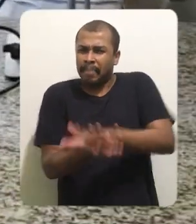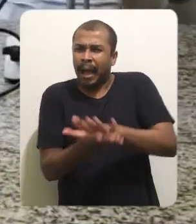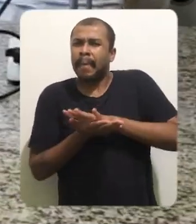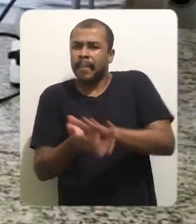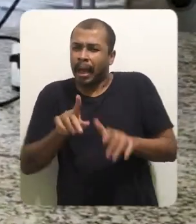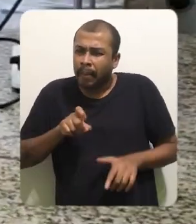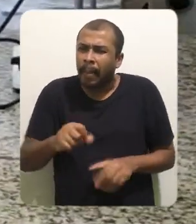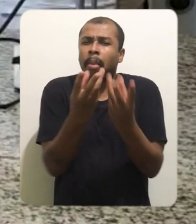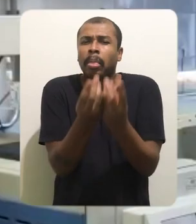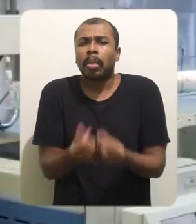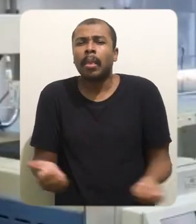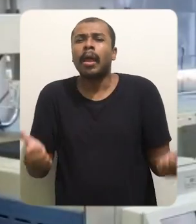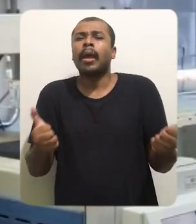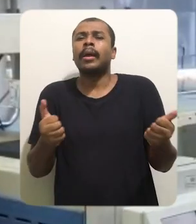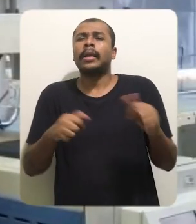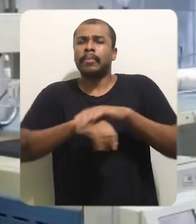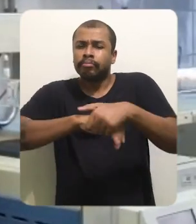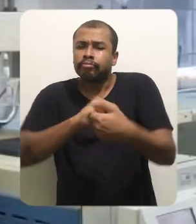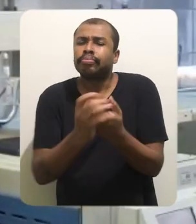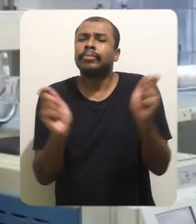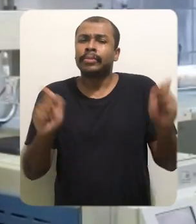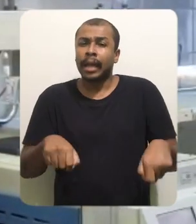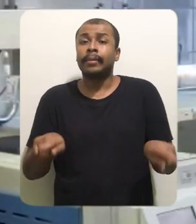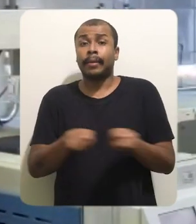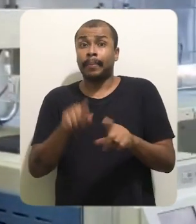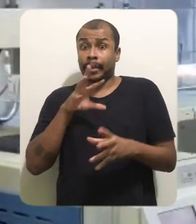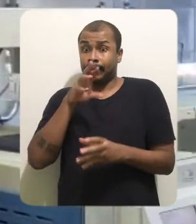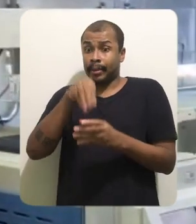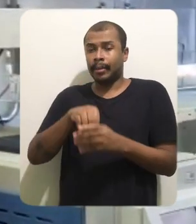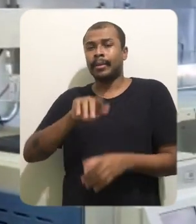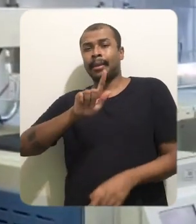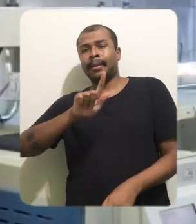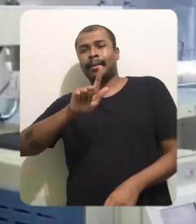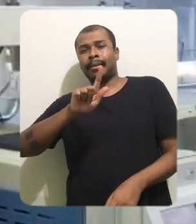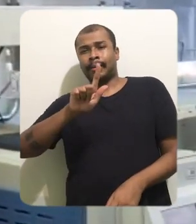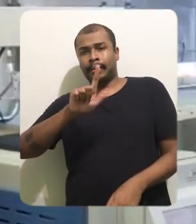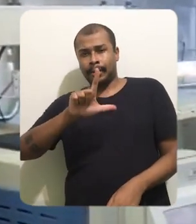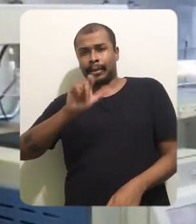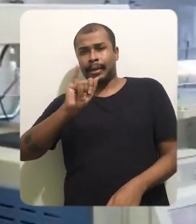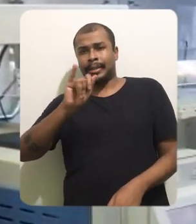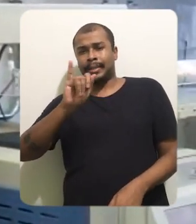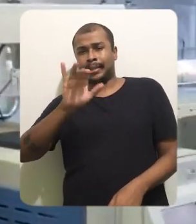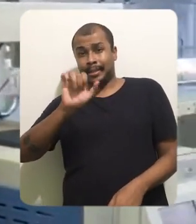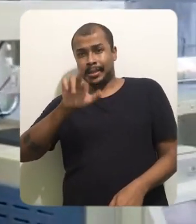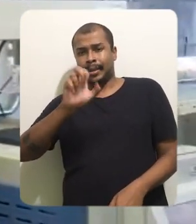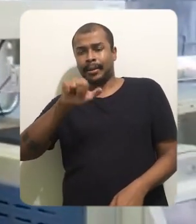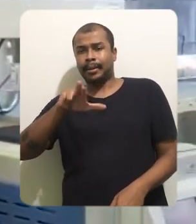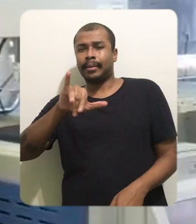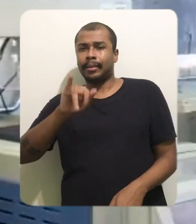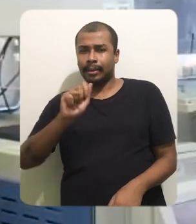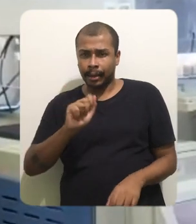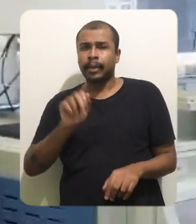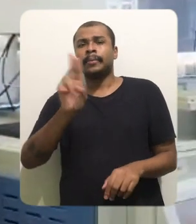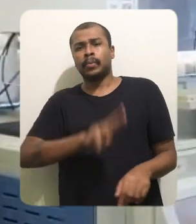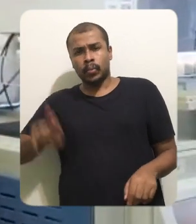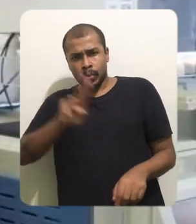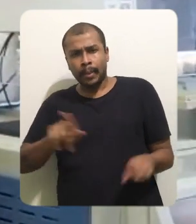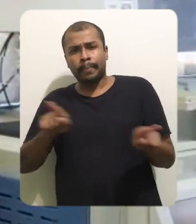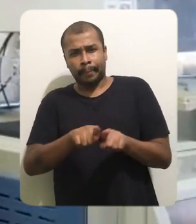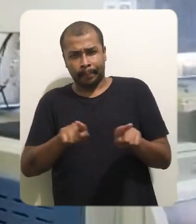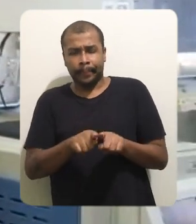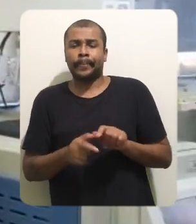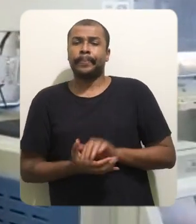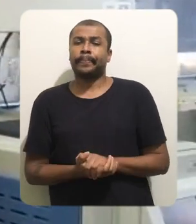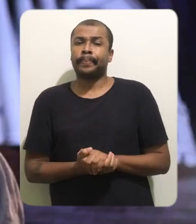-organismos, e também a glicerina, que serve para deixar a mão macia depois que você